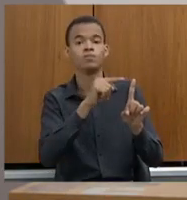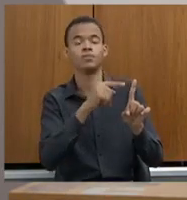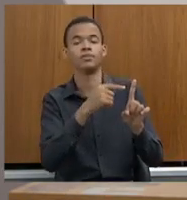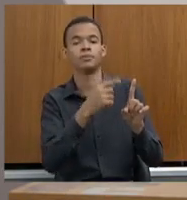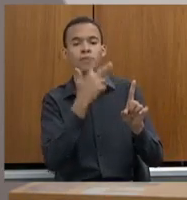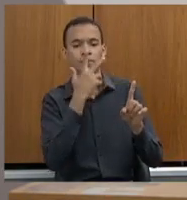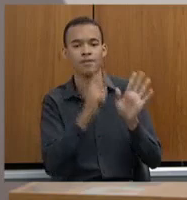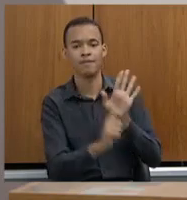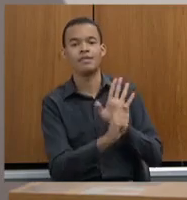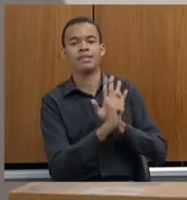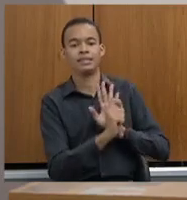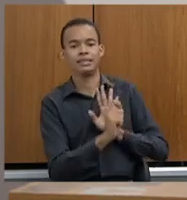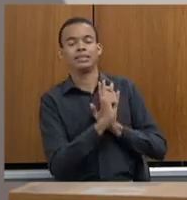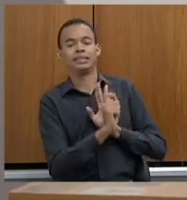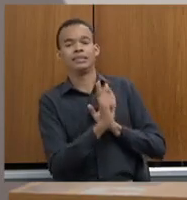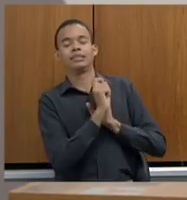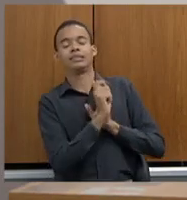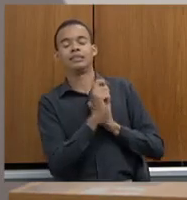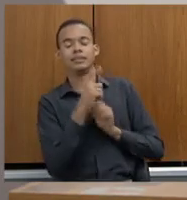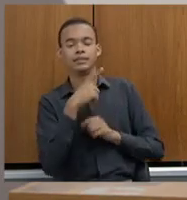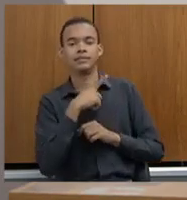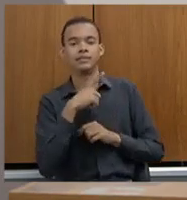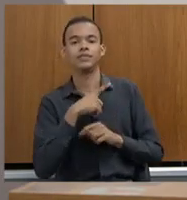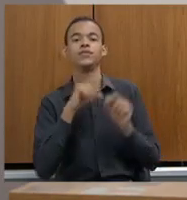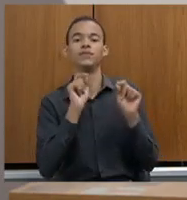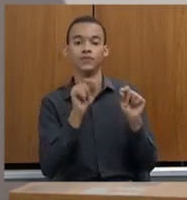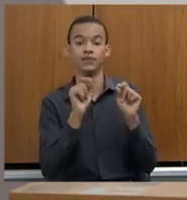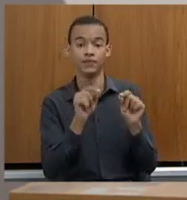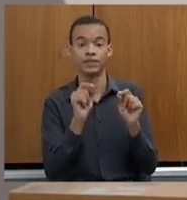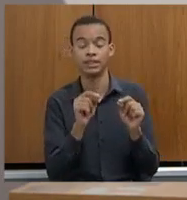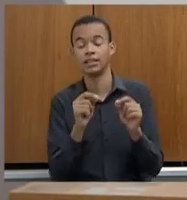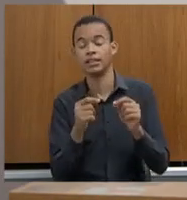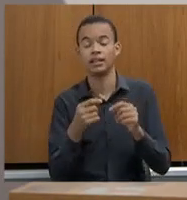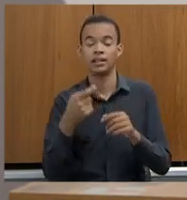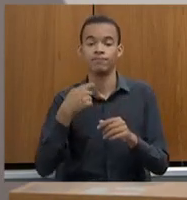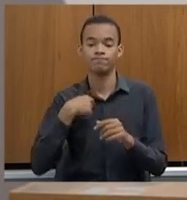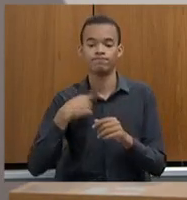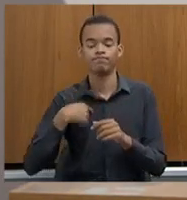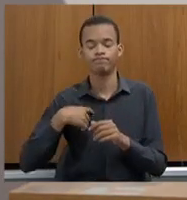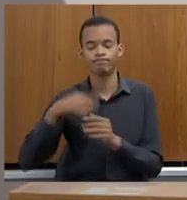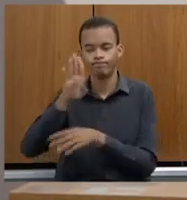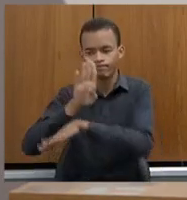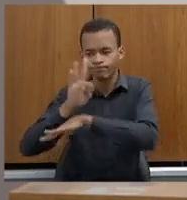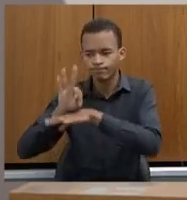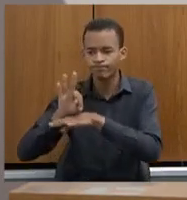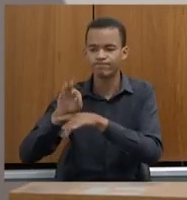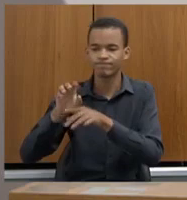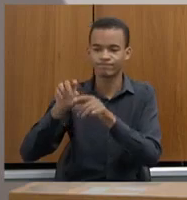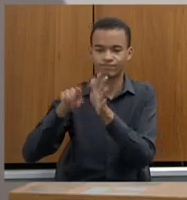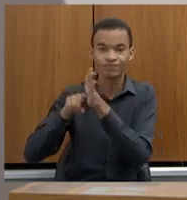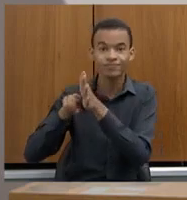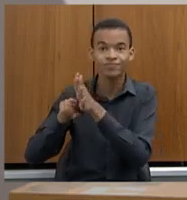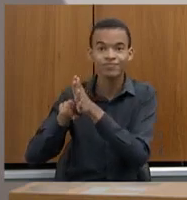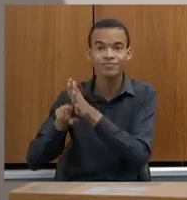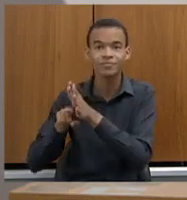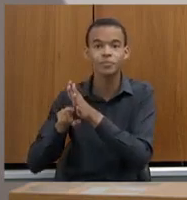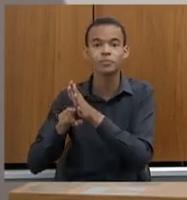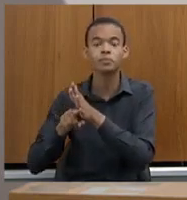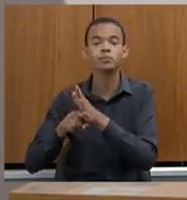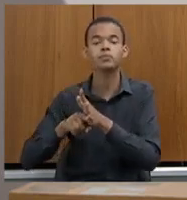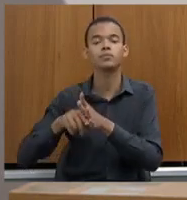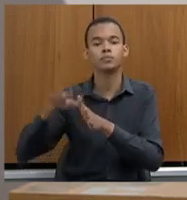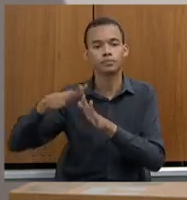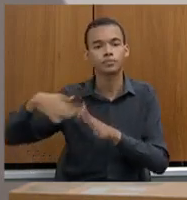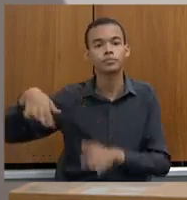porque, e eu estava até pegando aqui os números de Betim, o Betim tem 444